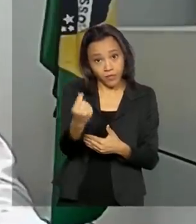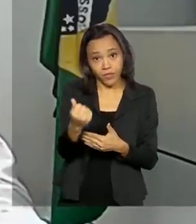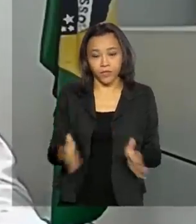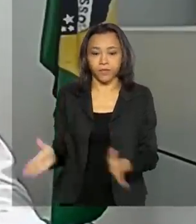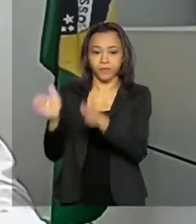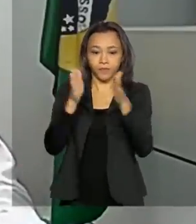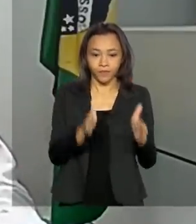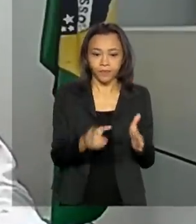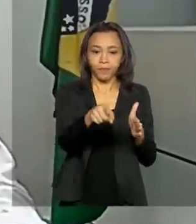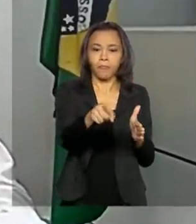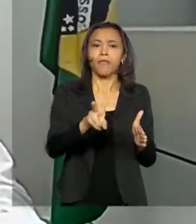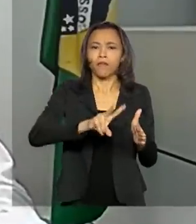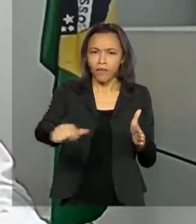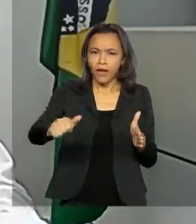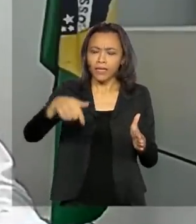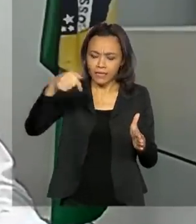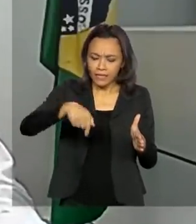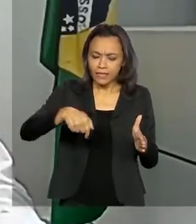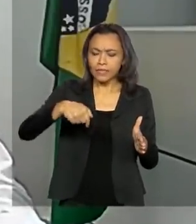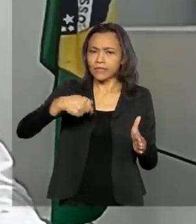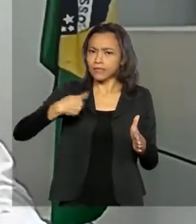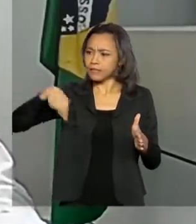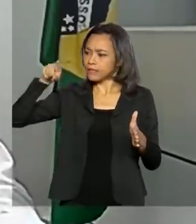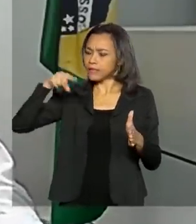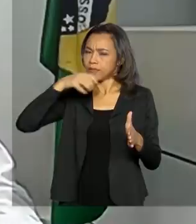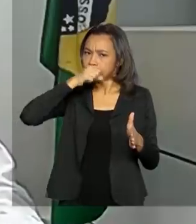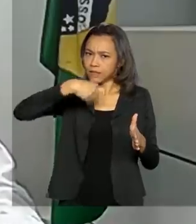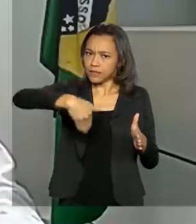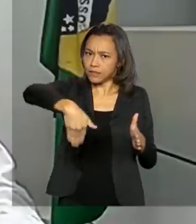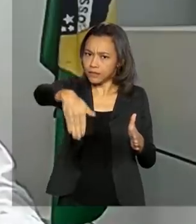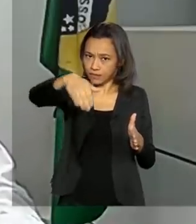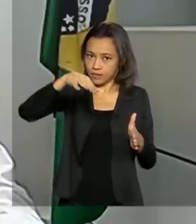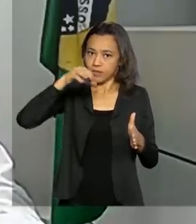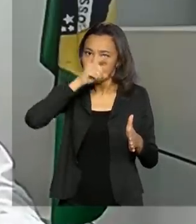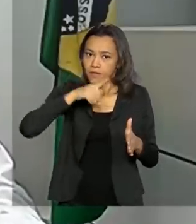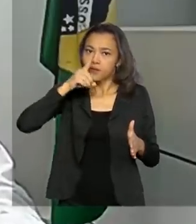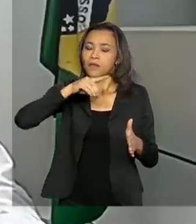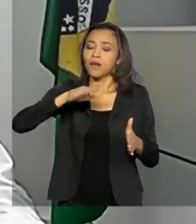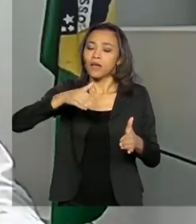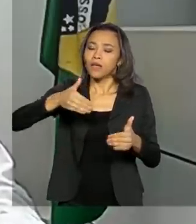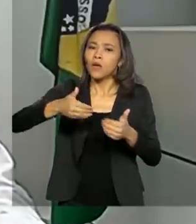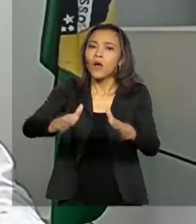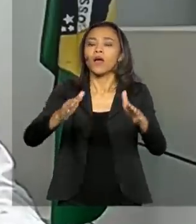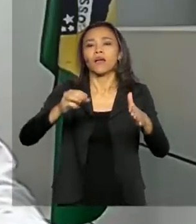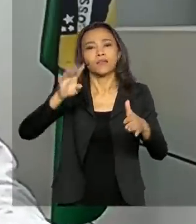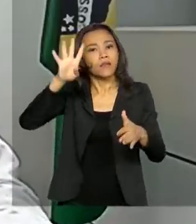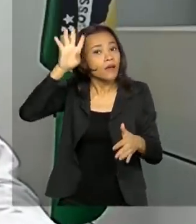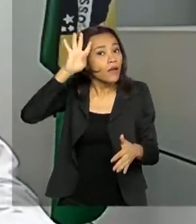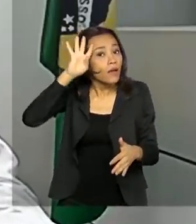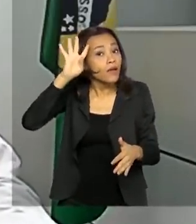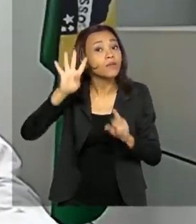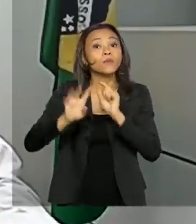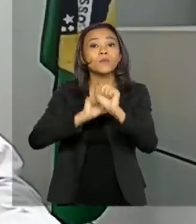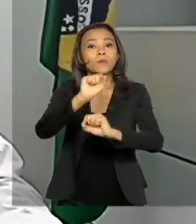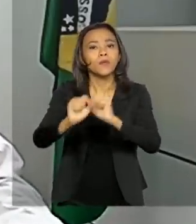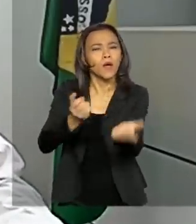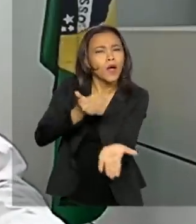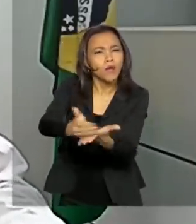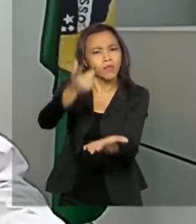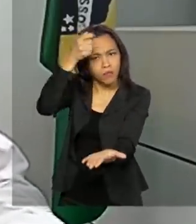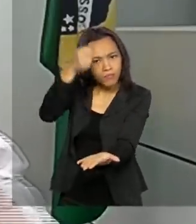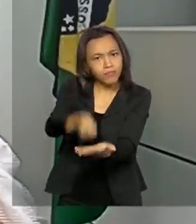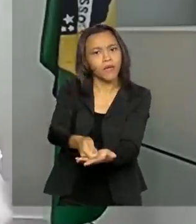processado ao longo desse final de semana para, a partir de quarta-feira, a gente começar o pagamento